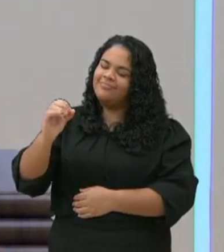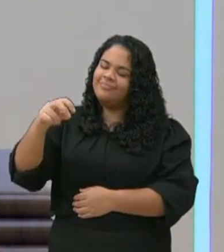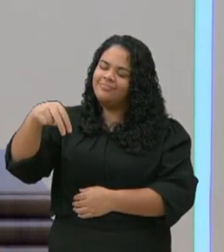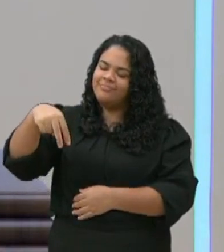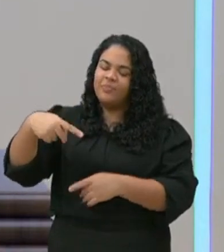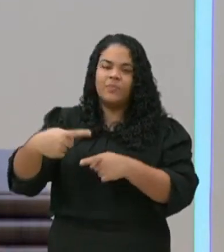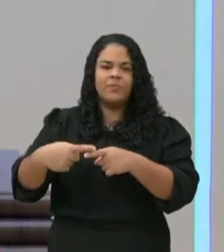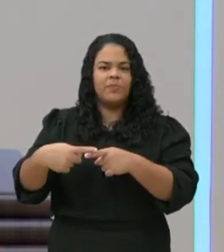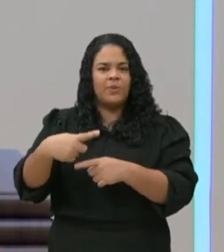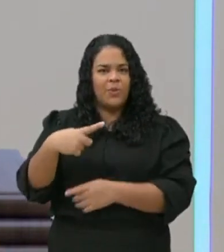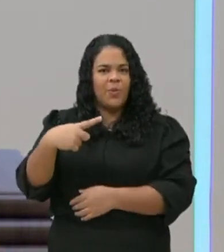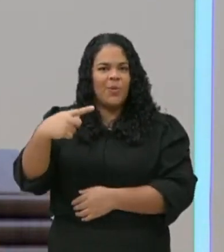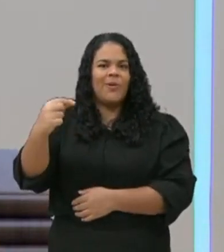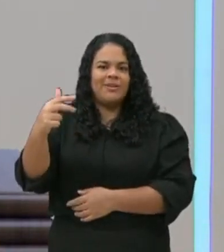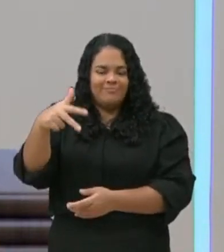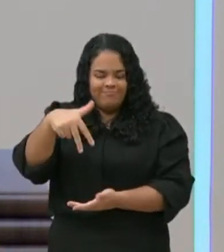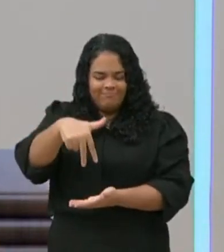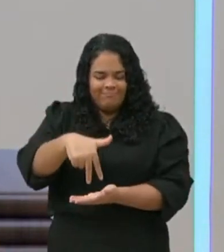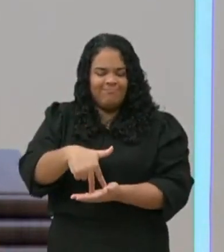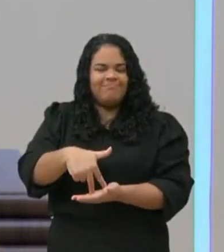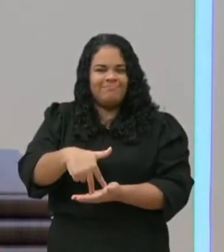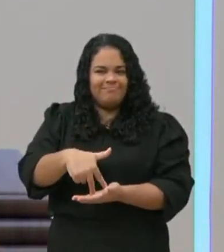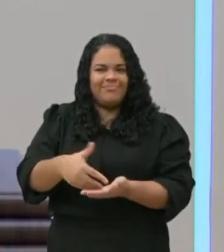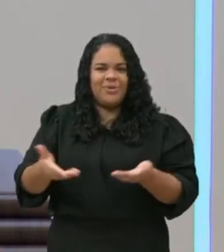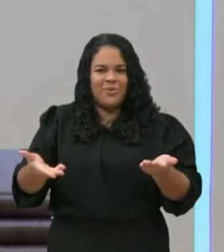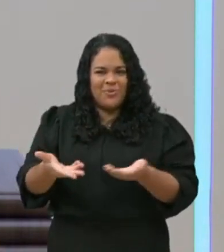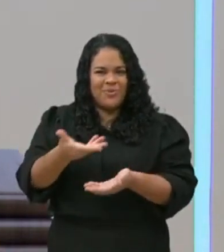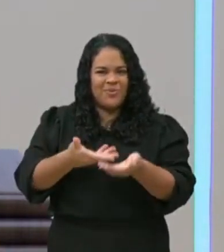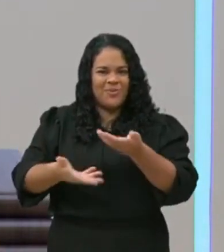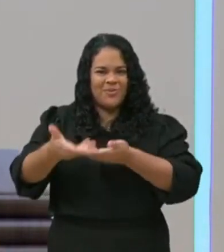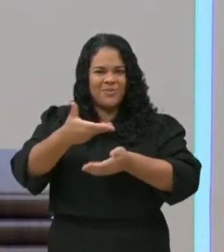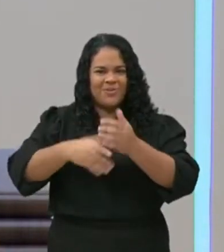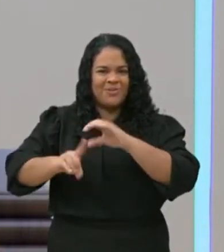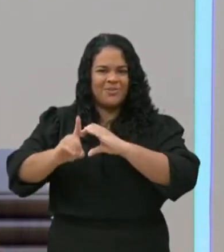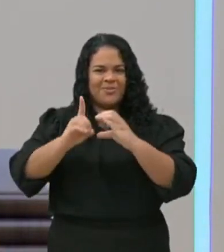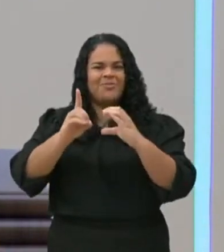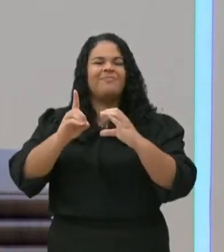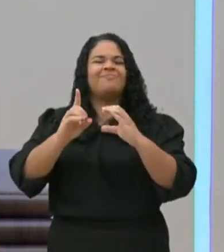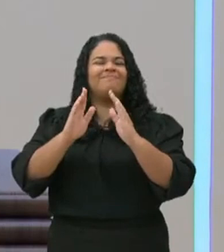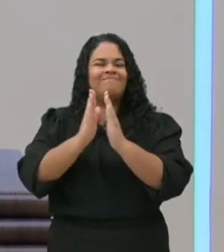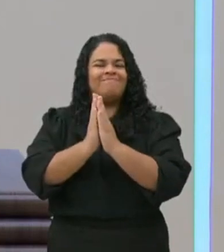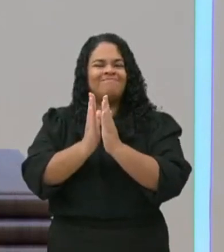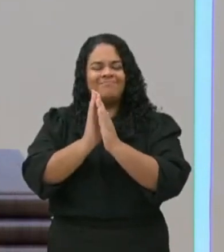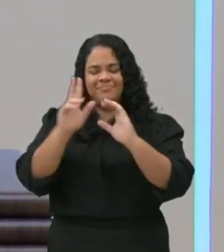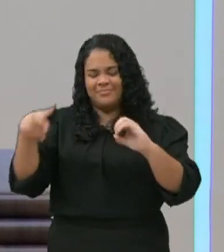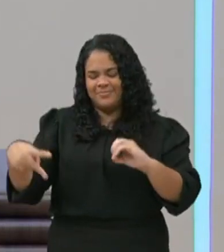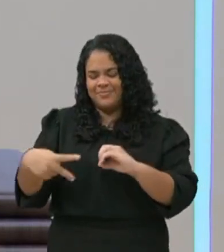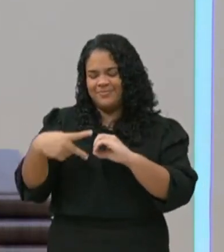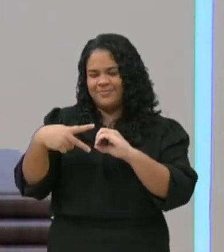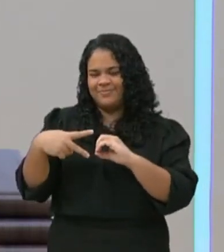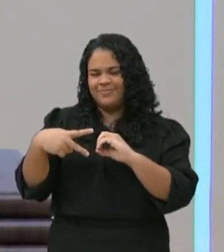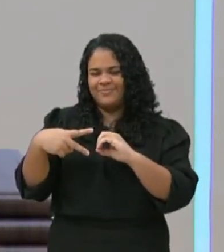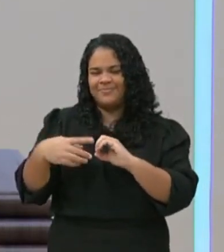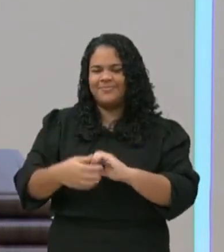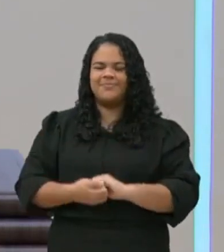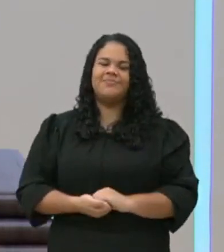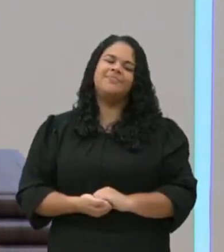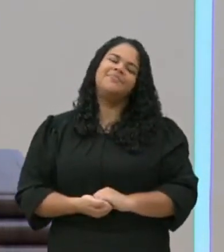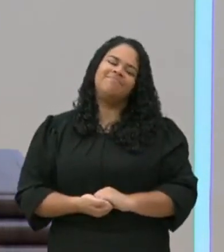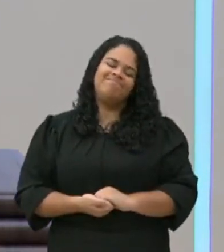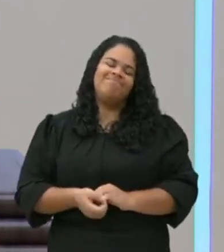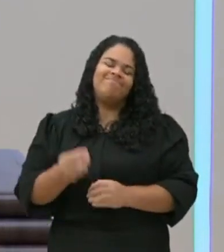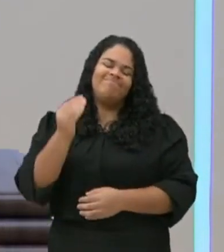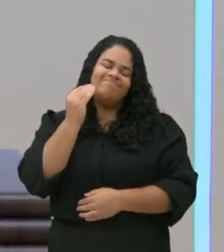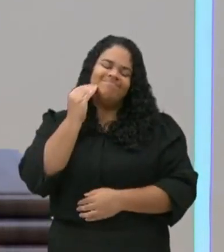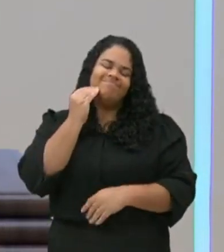em me escalar para estar aqui neste culto de oração no lar. Como disse o pastor Samuel, tem me dado o